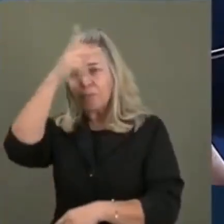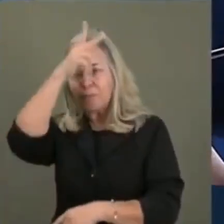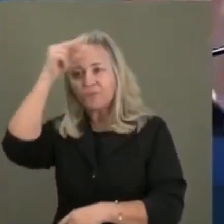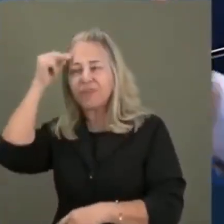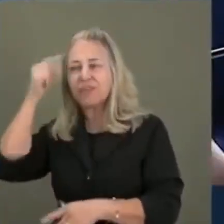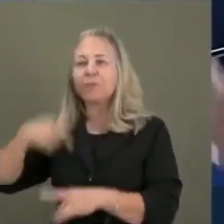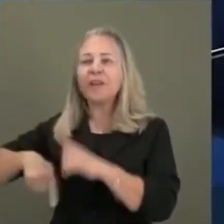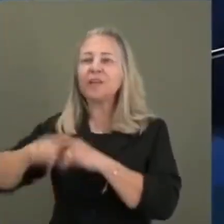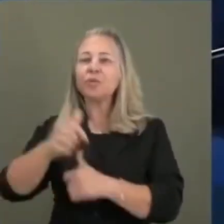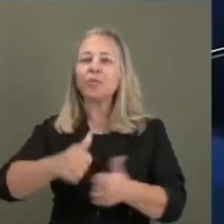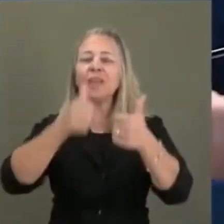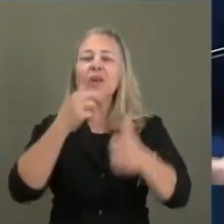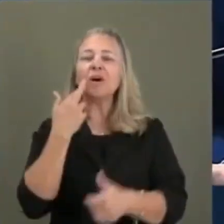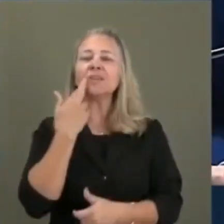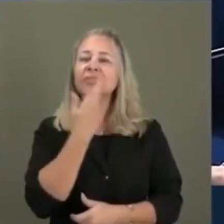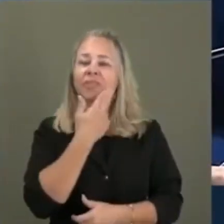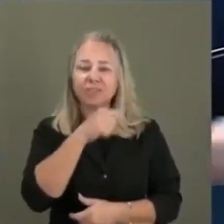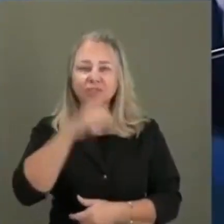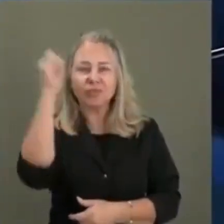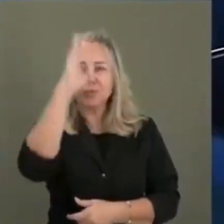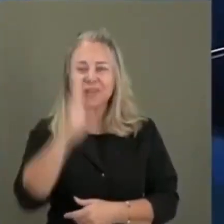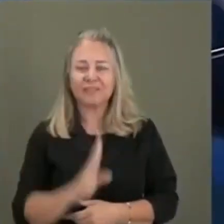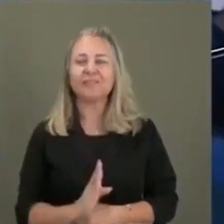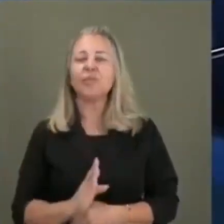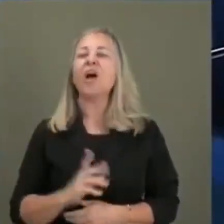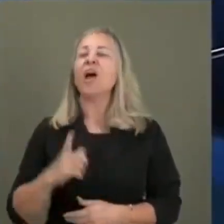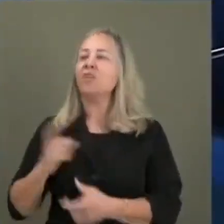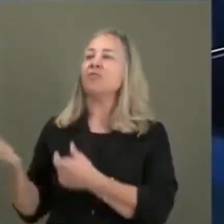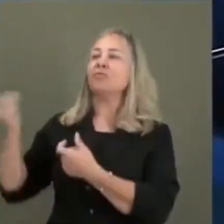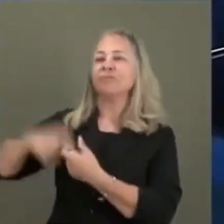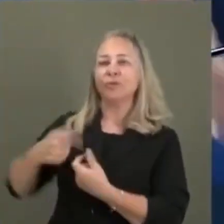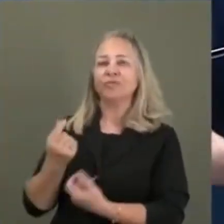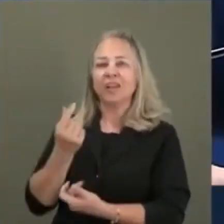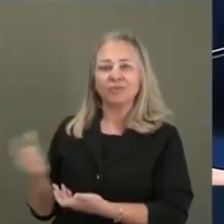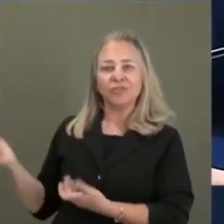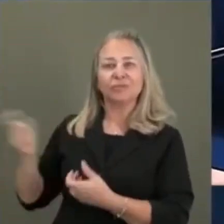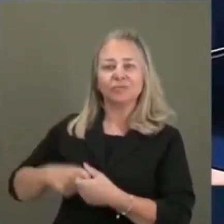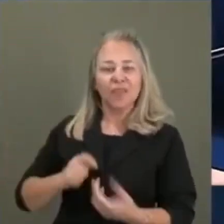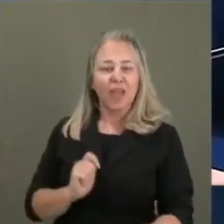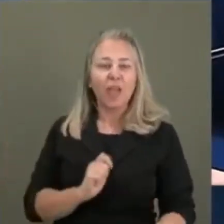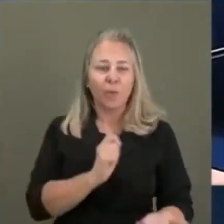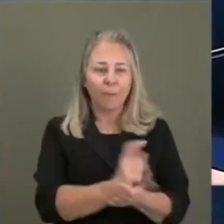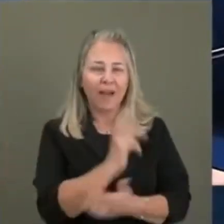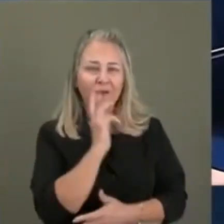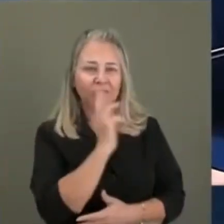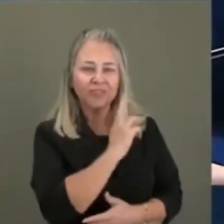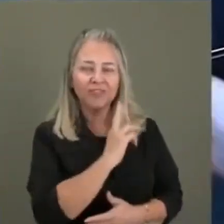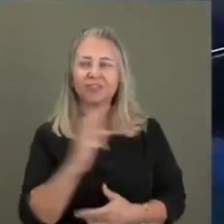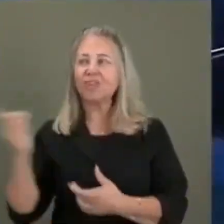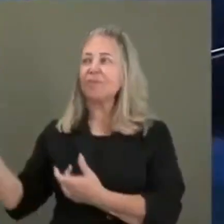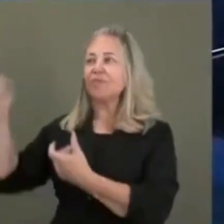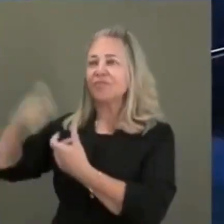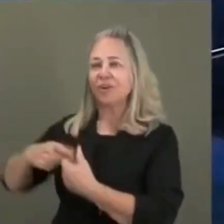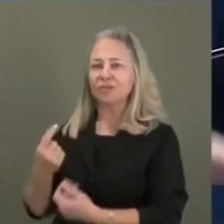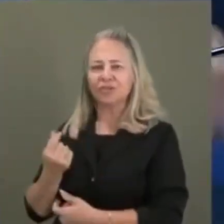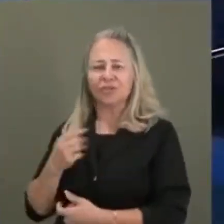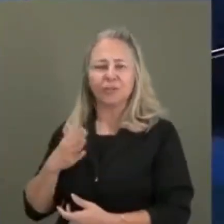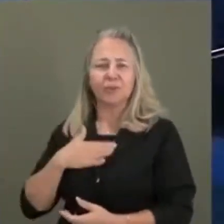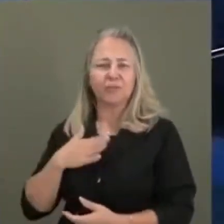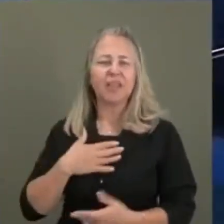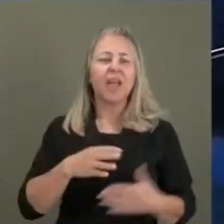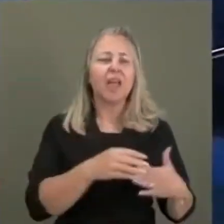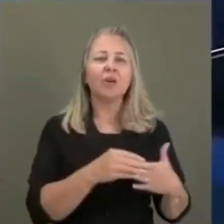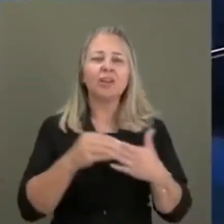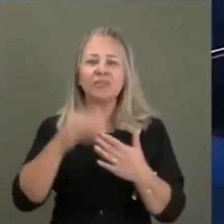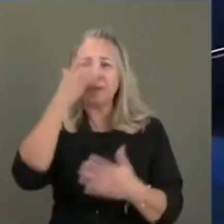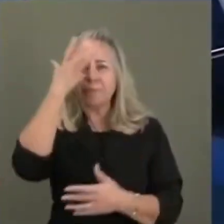indenização, eles vão me dar. Eu nunca gastei. Inclusive, uma vez, eu até quase tomei um processo, porque eu peguei os moradores de rua e levei para comer. Falei assim, o